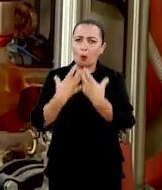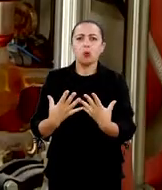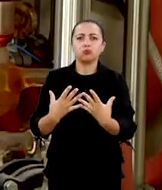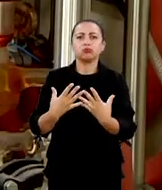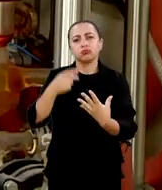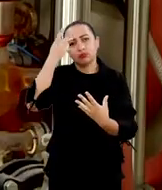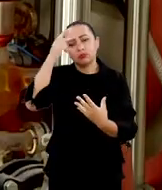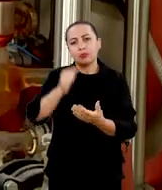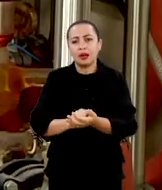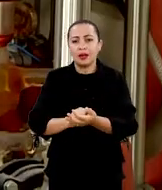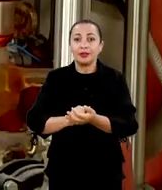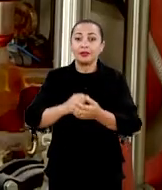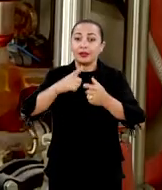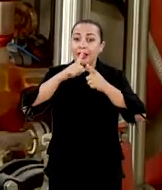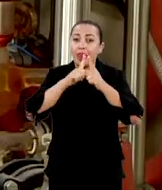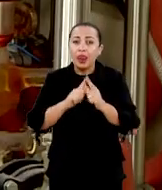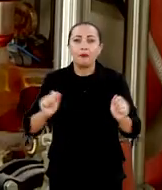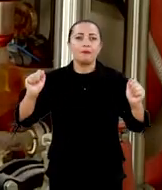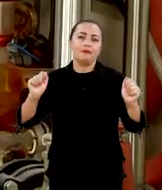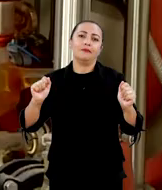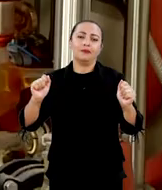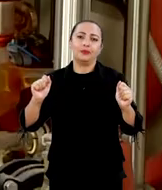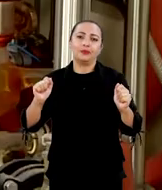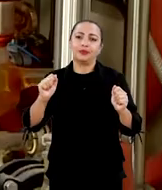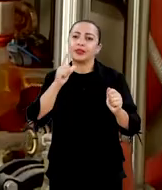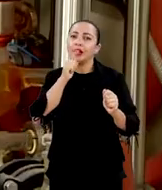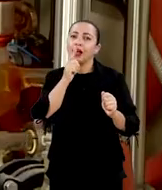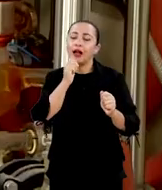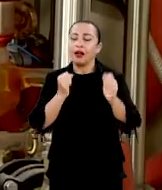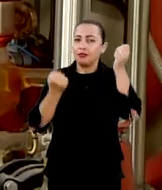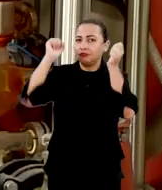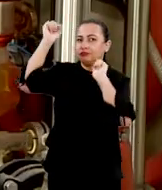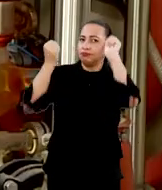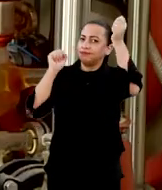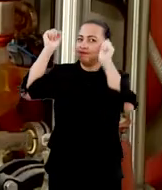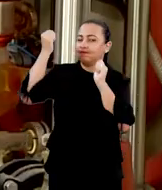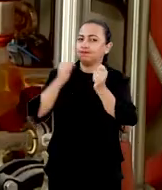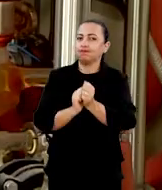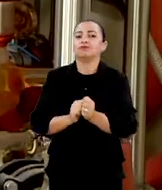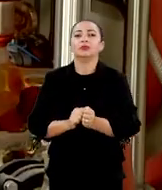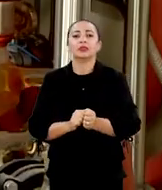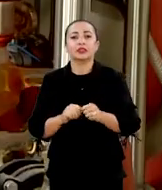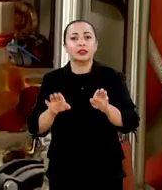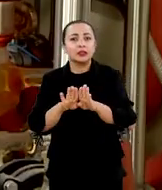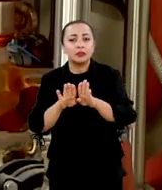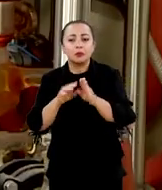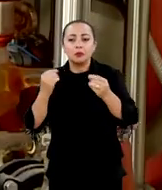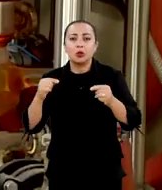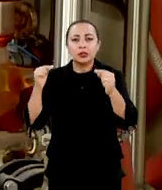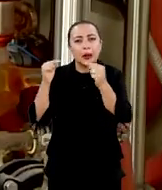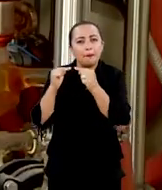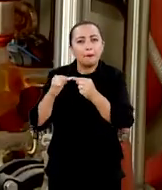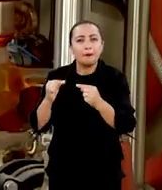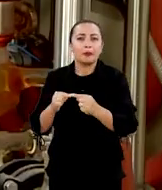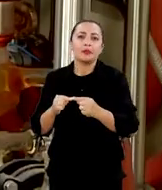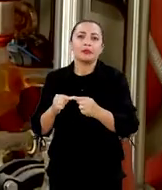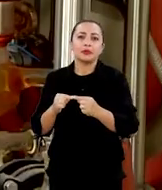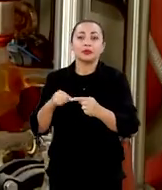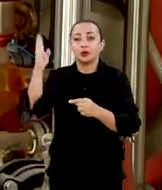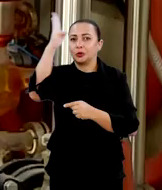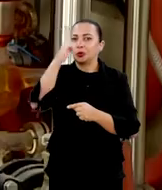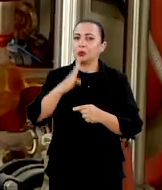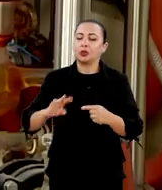para descontaminar um efluente têxto, do seu corante, que pode ser aplicado no